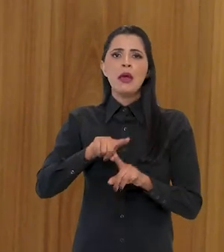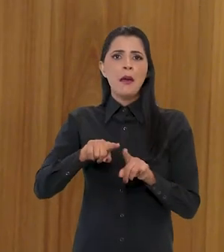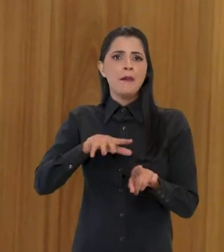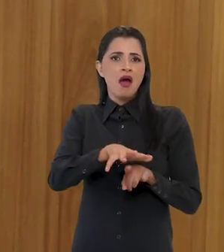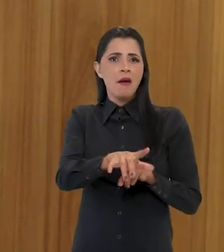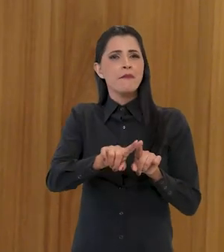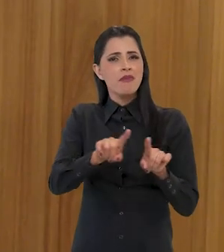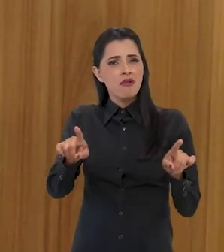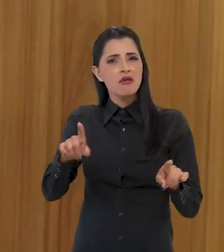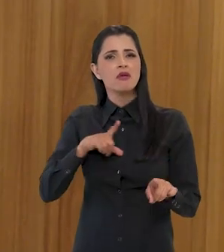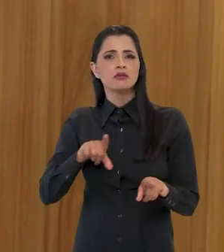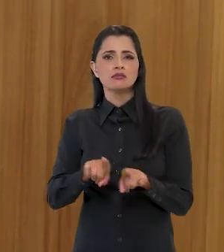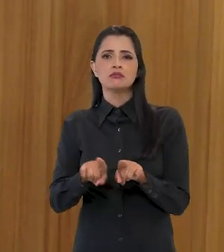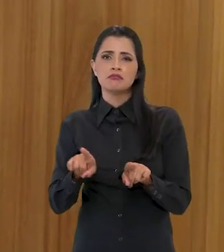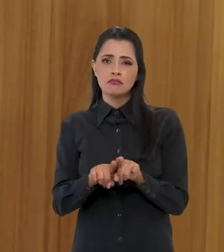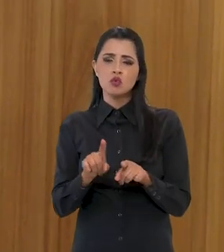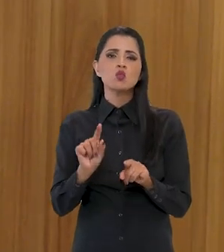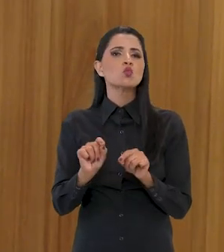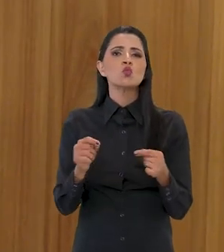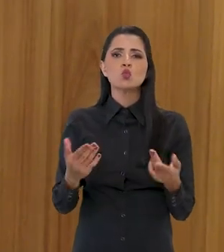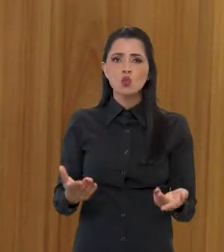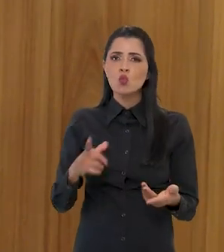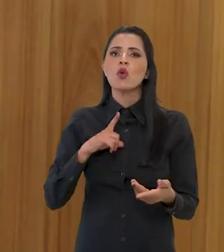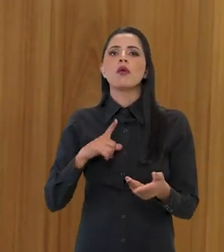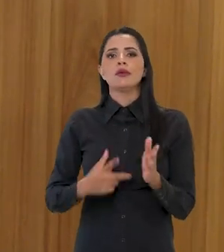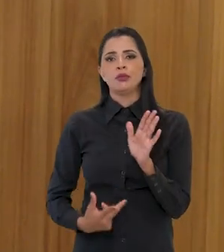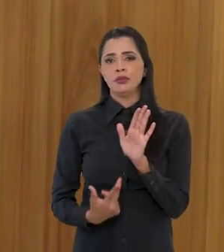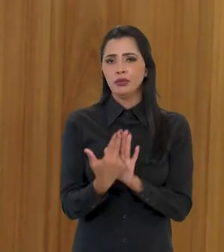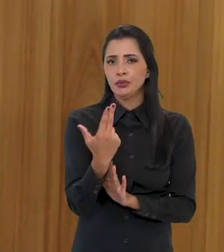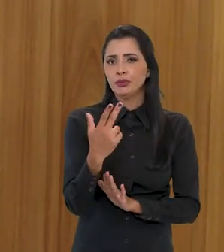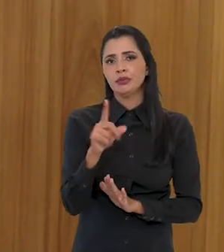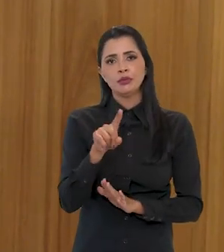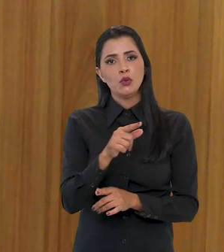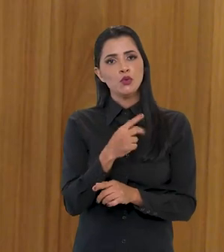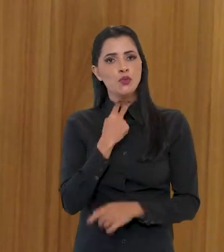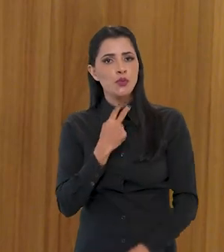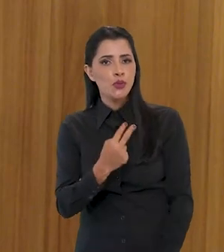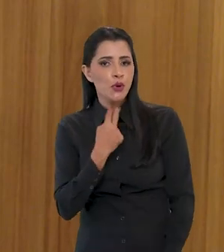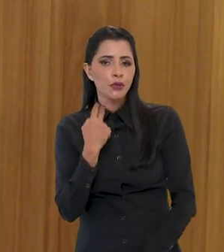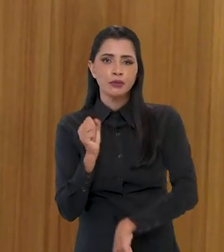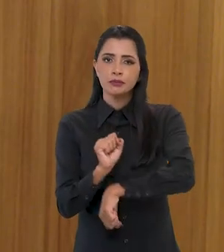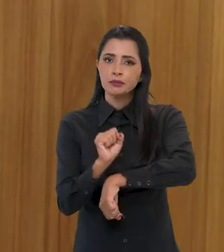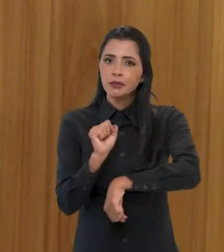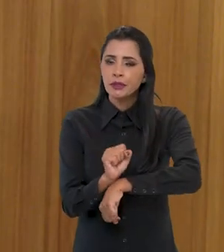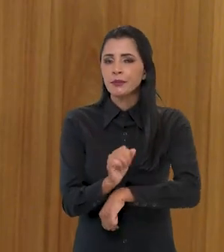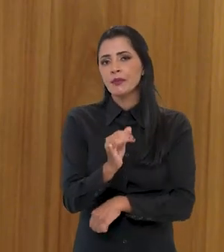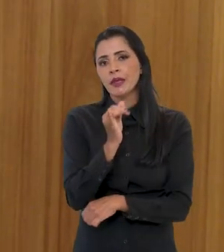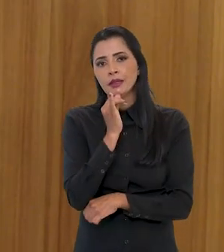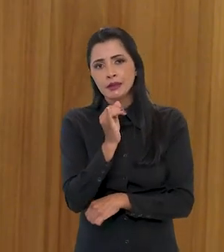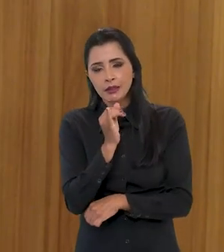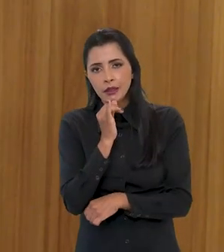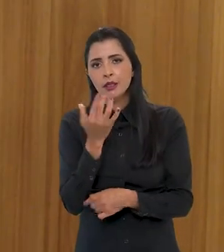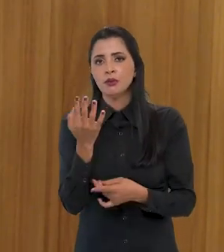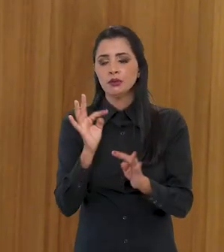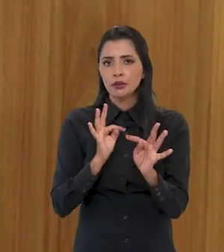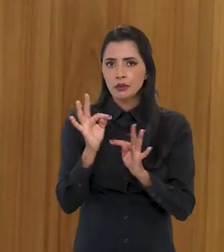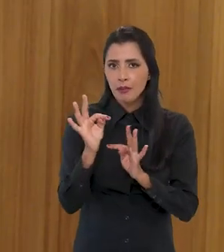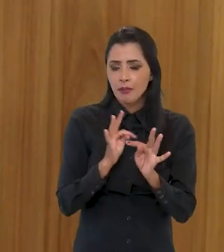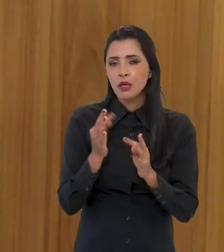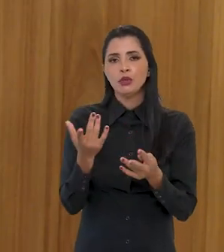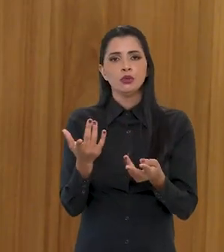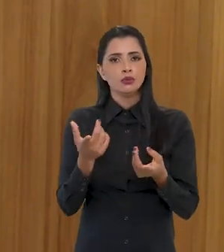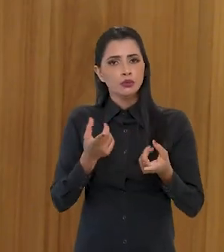demandadas. Mas nós temos também cirurgias que não podem aguardar, como é o caso